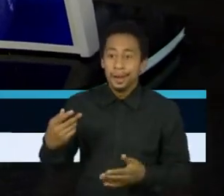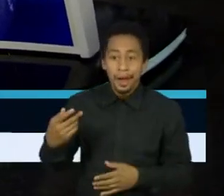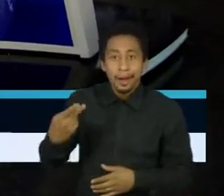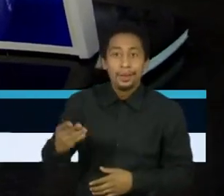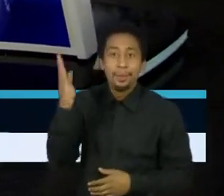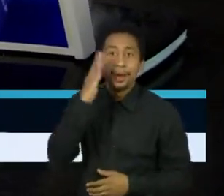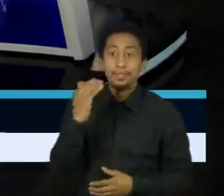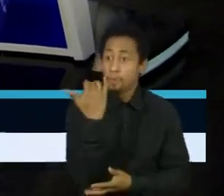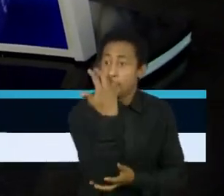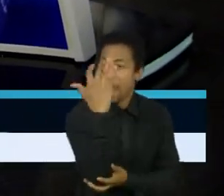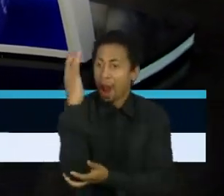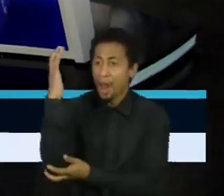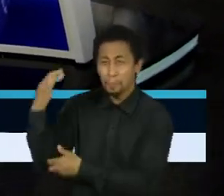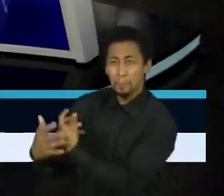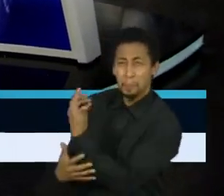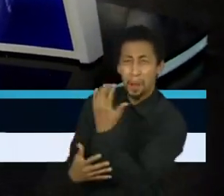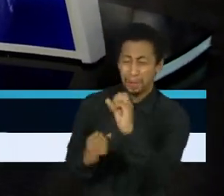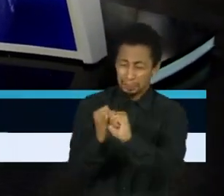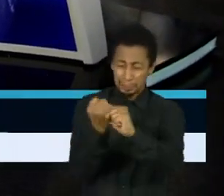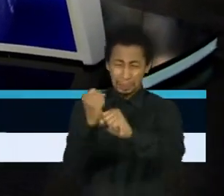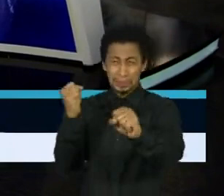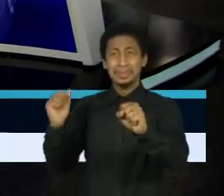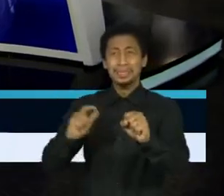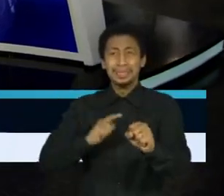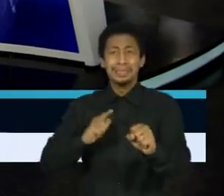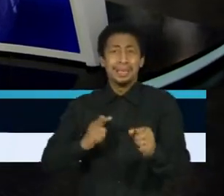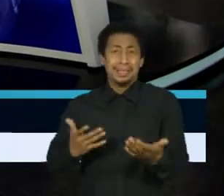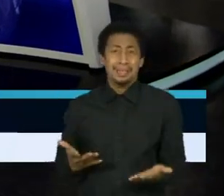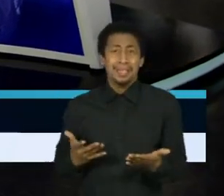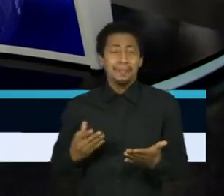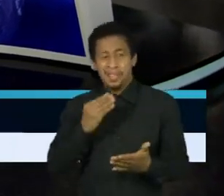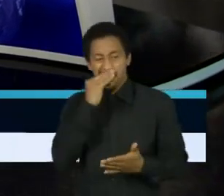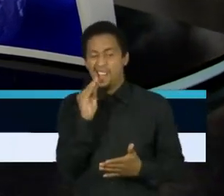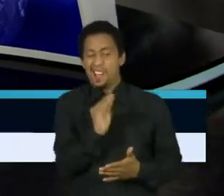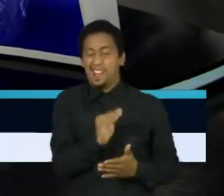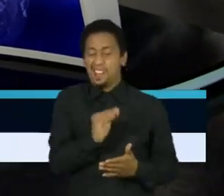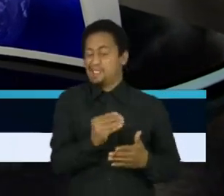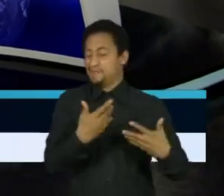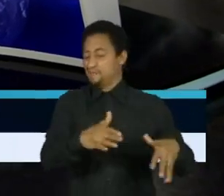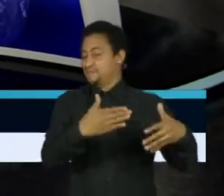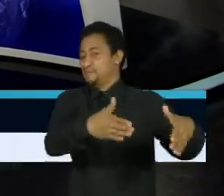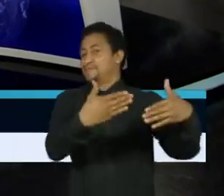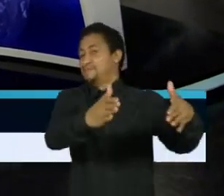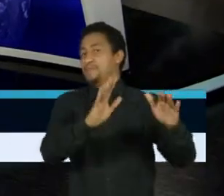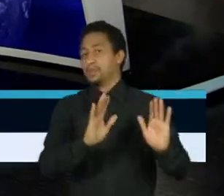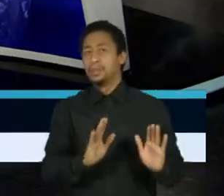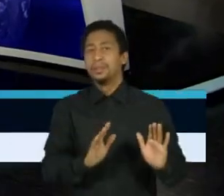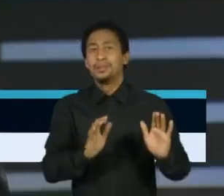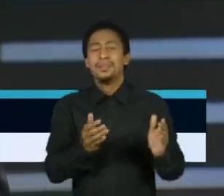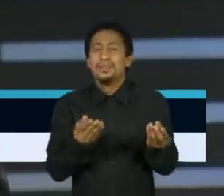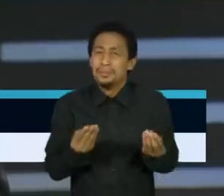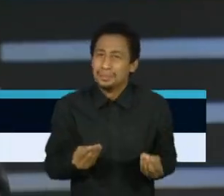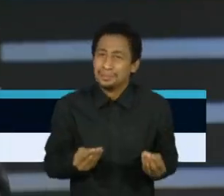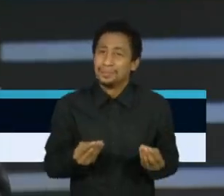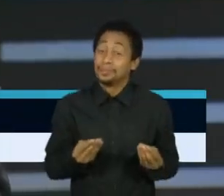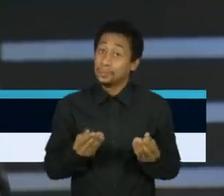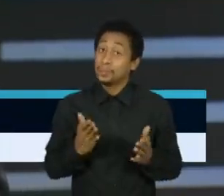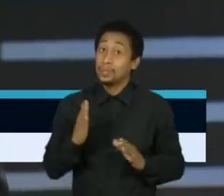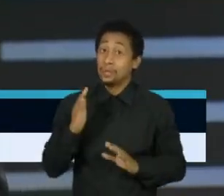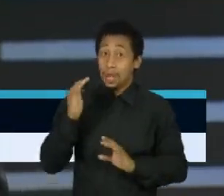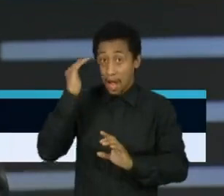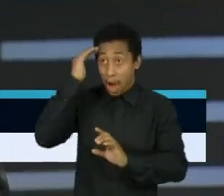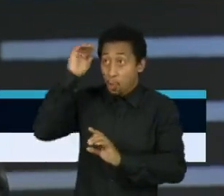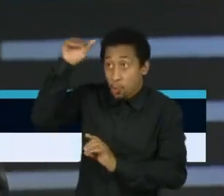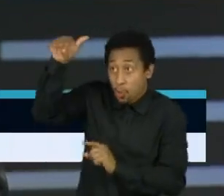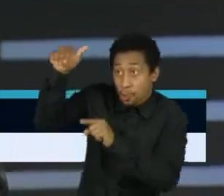ativo nesse campo. E aí você joga fora esses ativos quando você nega que esse é um tema relevante. Então, eu não colocaria a culpa do lado de lá,